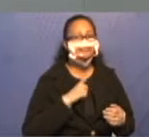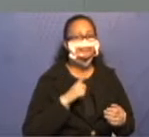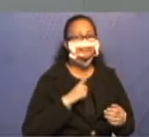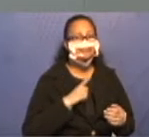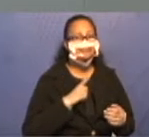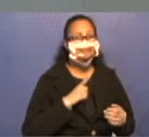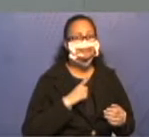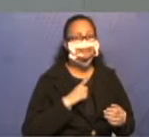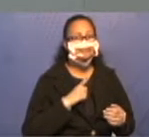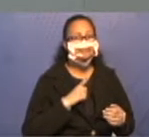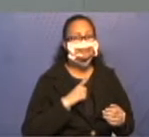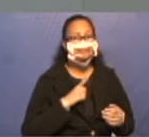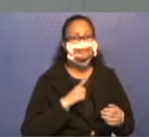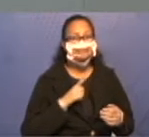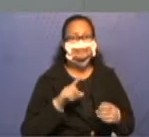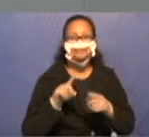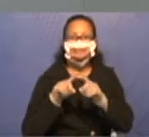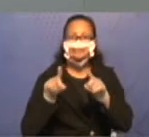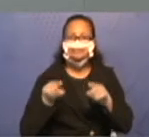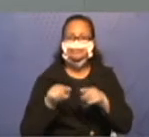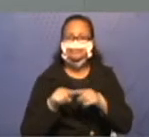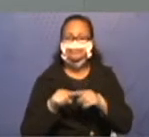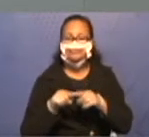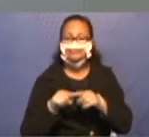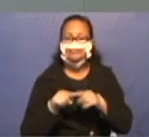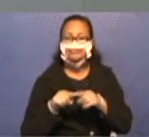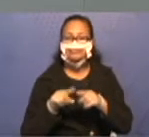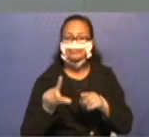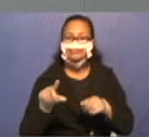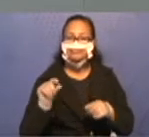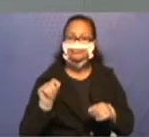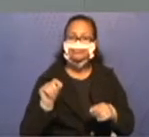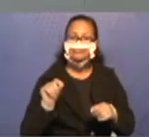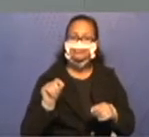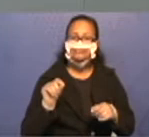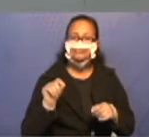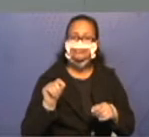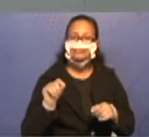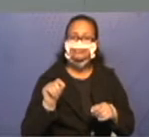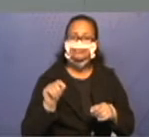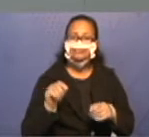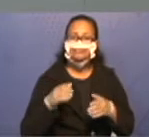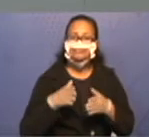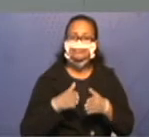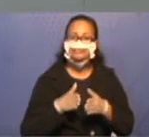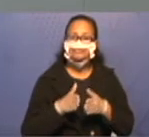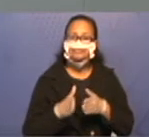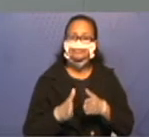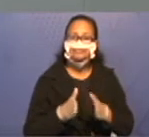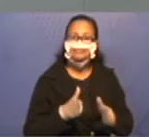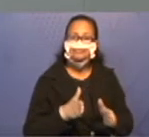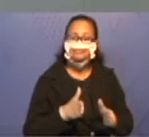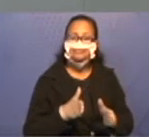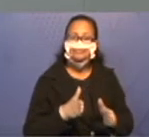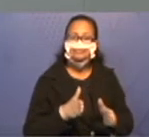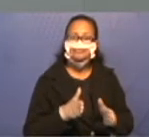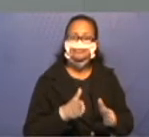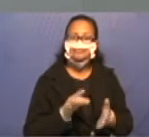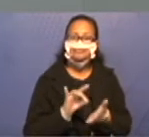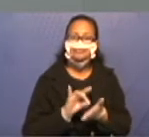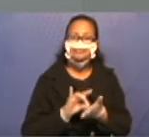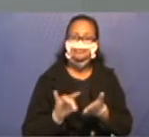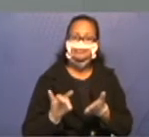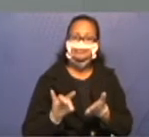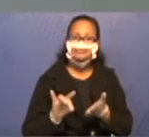as alternativas, não é mesmo? E para ficar mais acessíveis, vamos eliminar uma